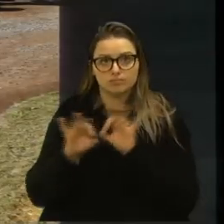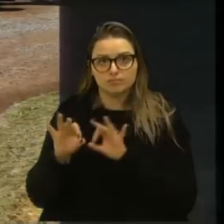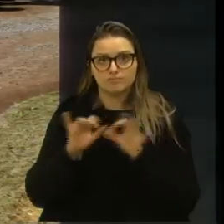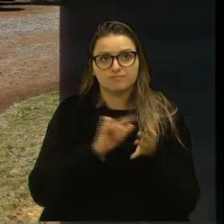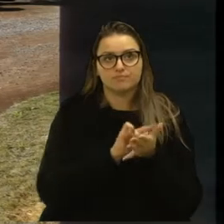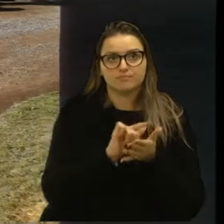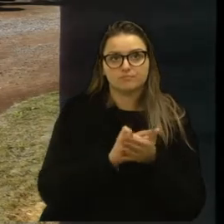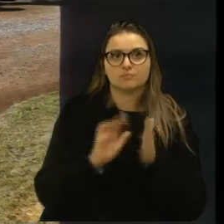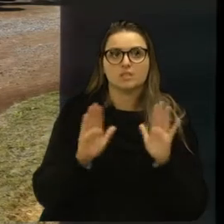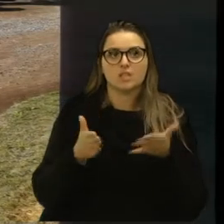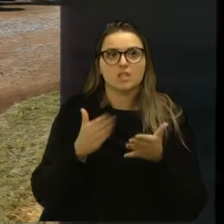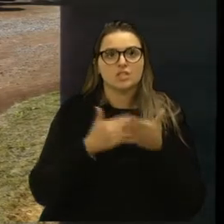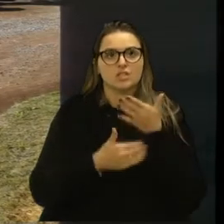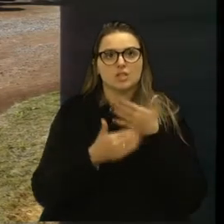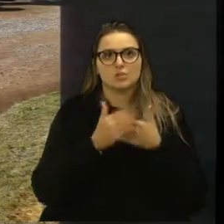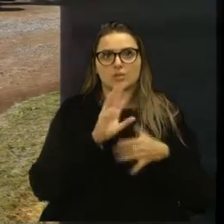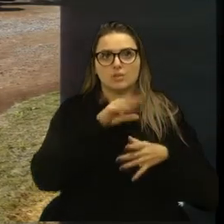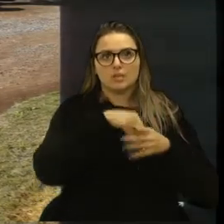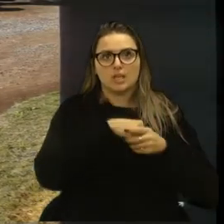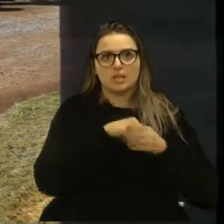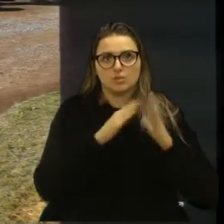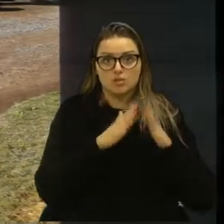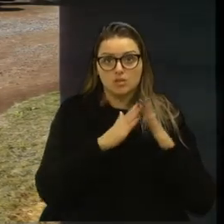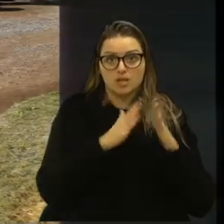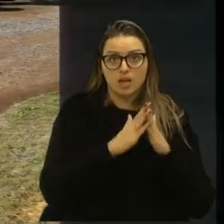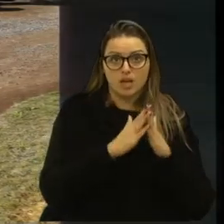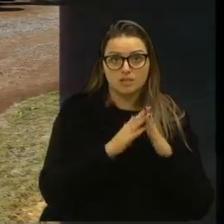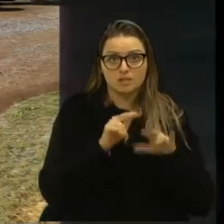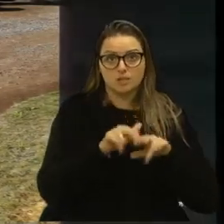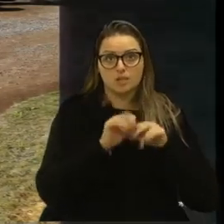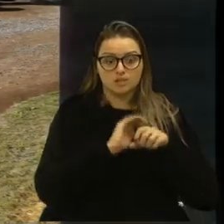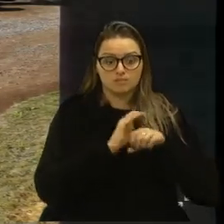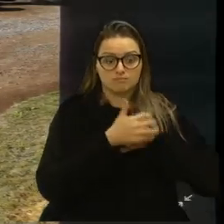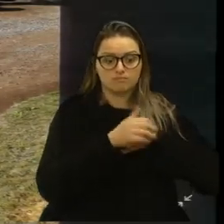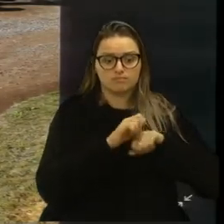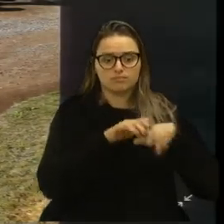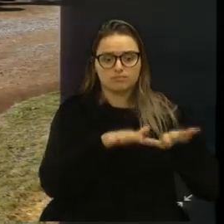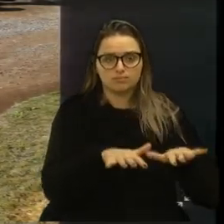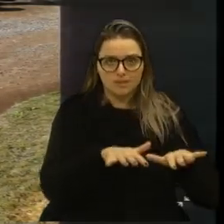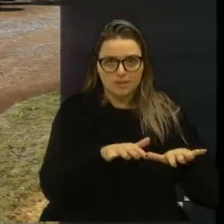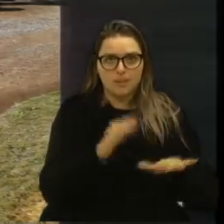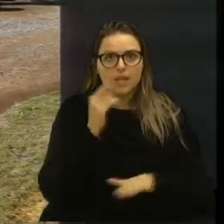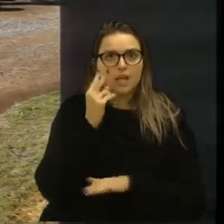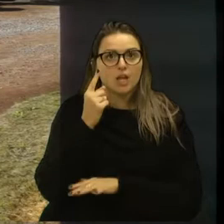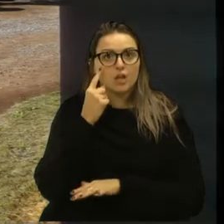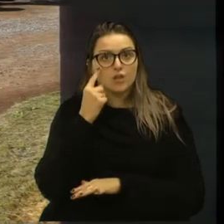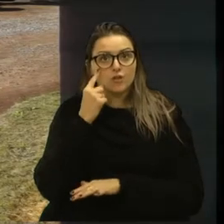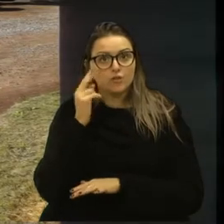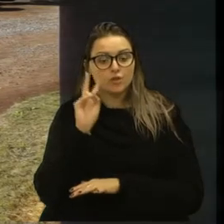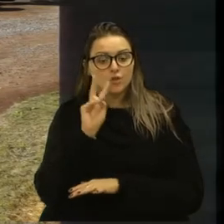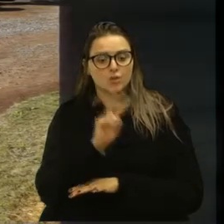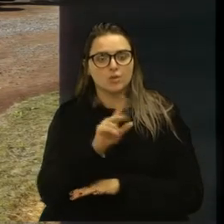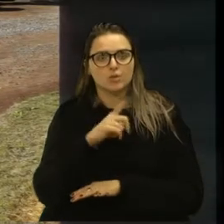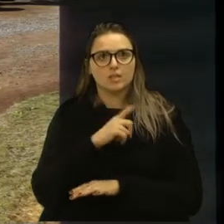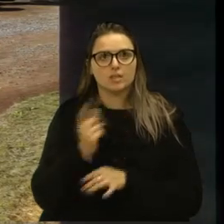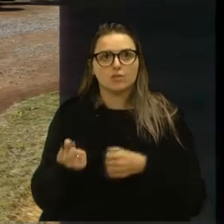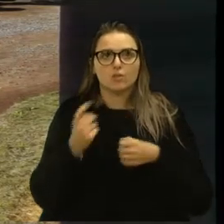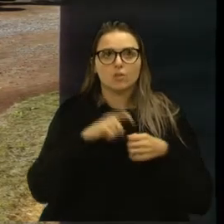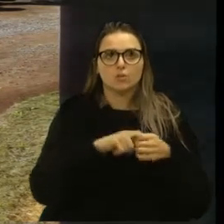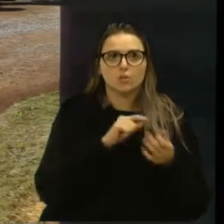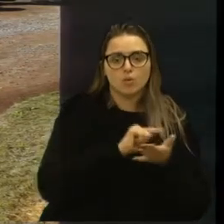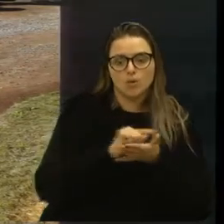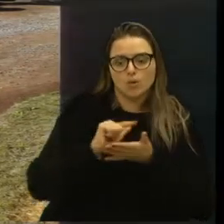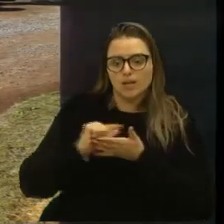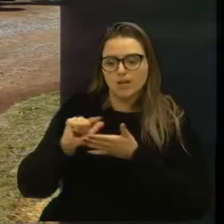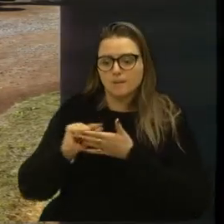viver. Já estava tudo preso dentro de casa com essa pandemia. Quando eles viram que esse Bota Fora voltaram a limpar o seu